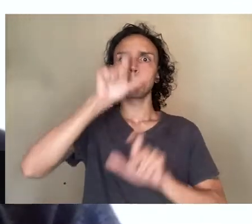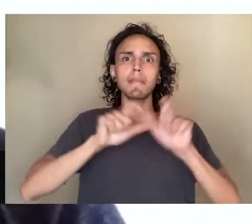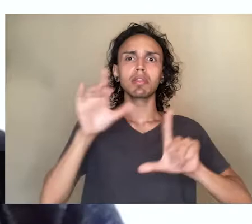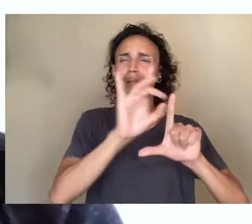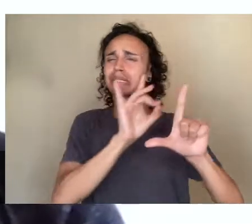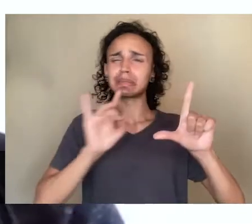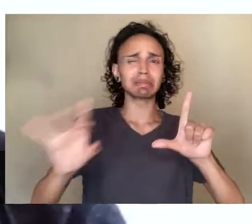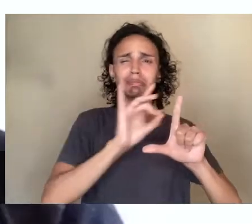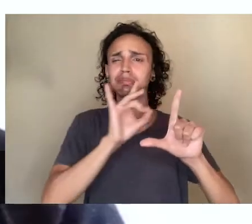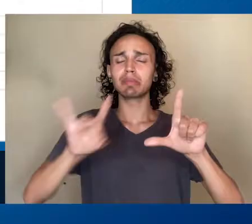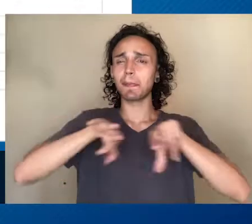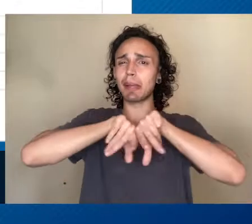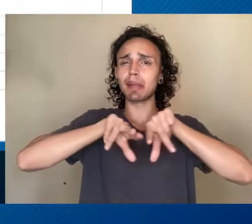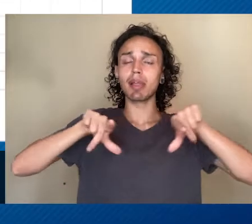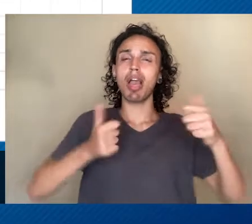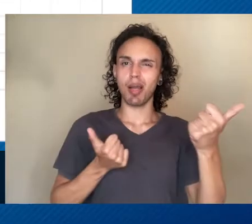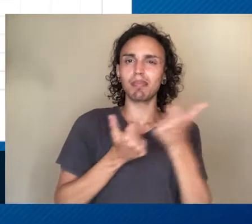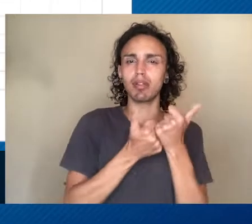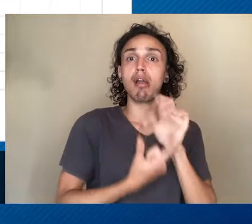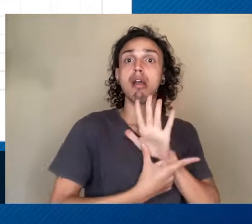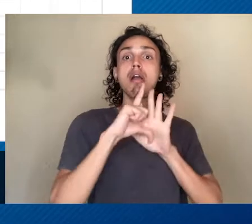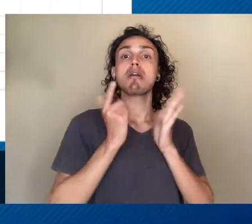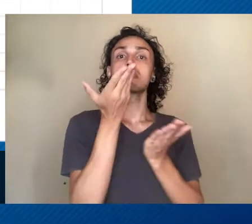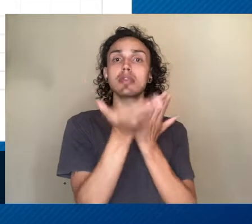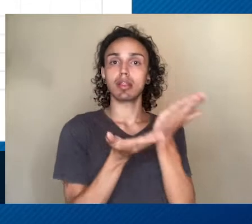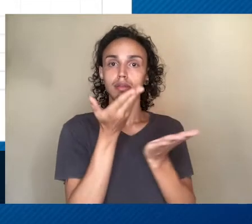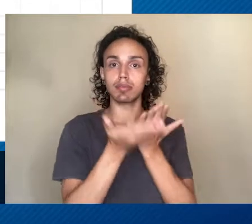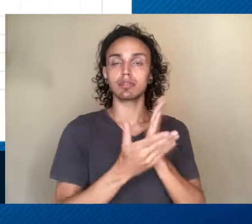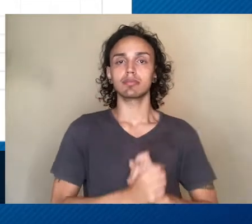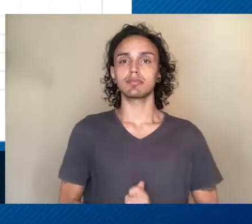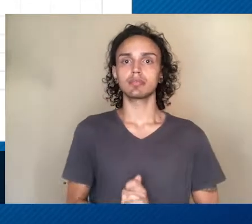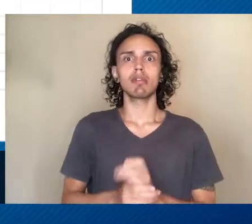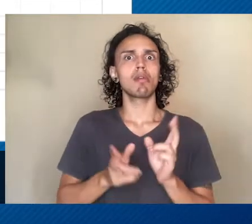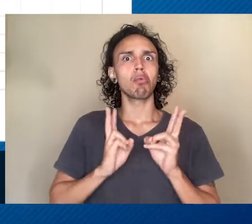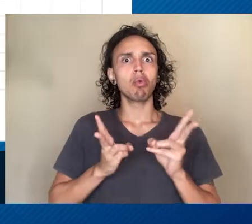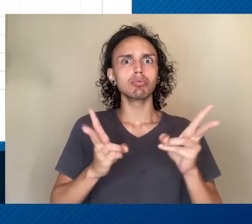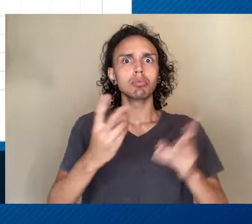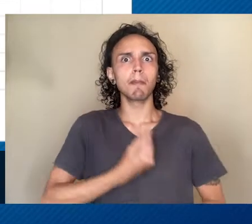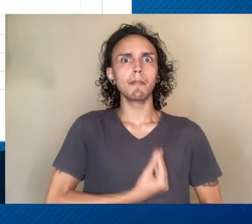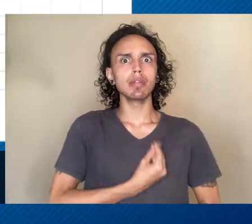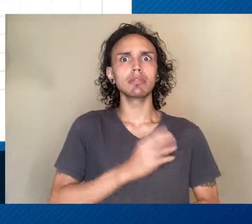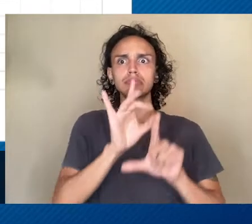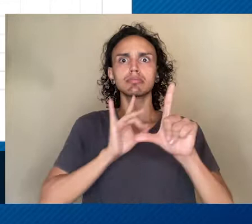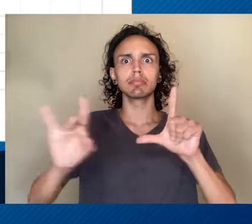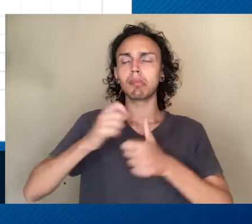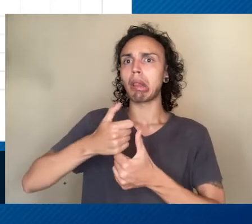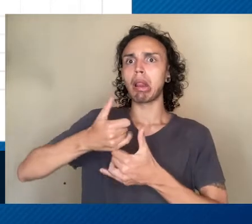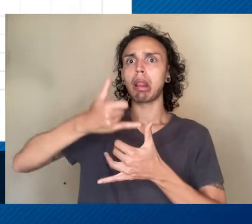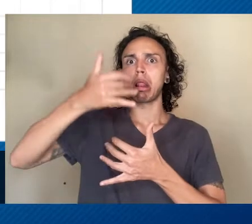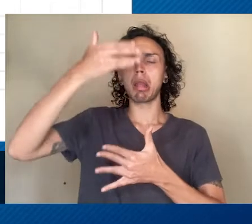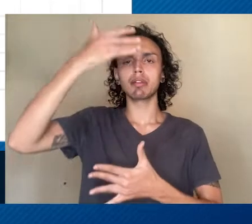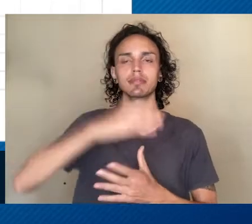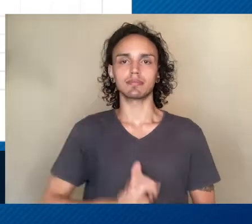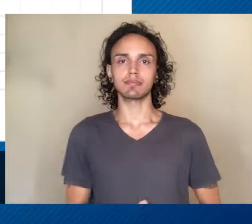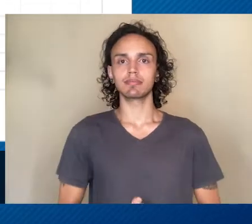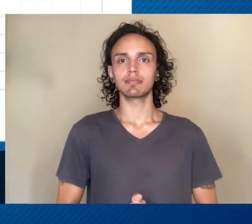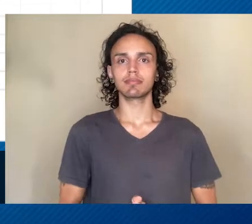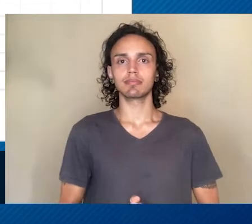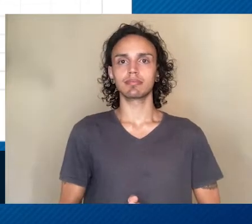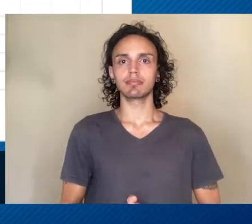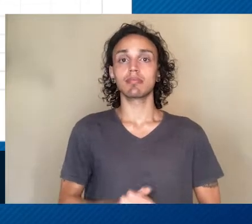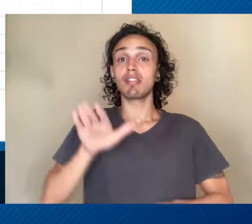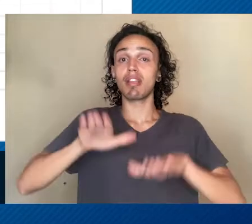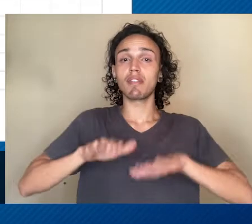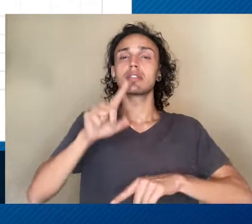intensidade dentro desse grupo, em defesa do tratamento precoce, e ele permanece em circulação por muito mais tempo. Esse conteúdo, geralmente, ele vem